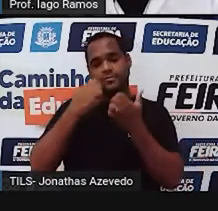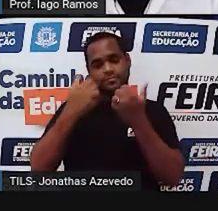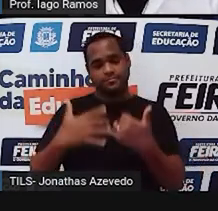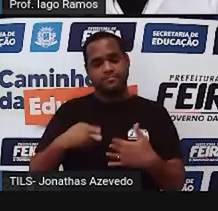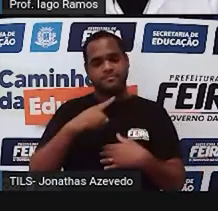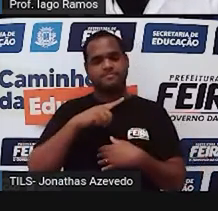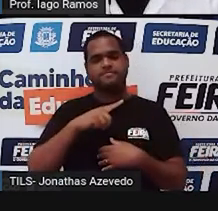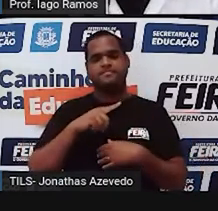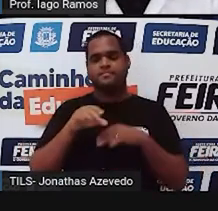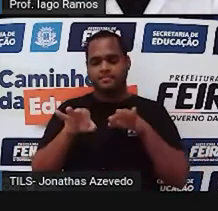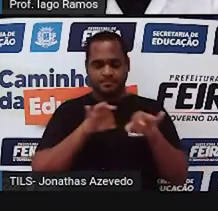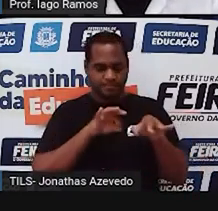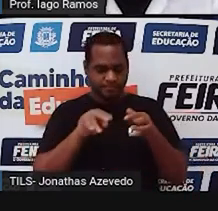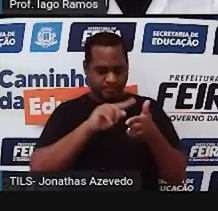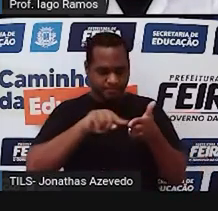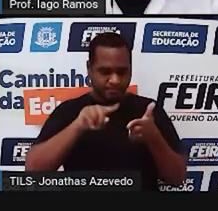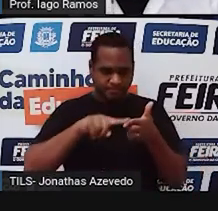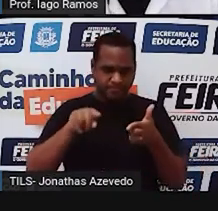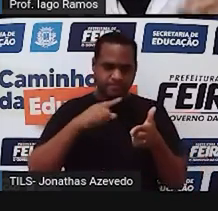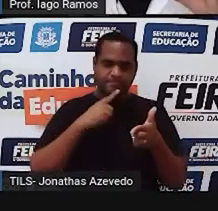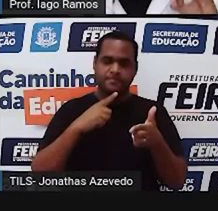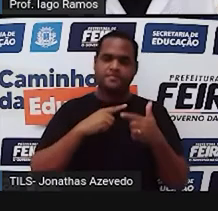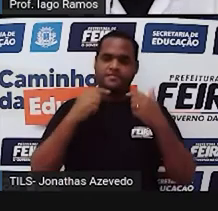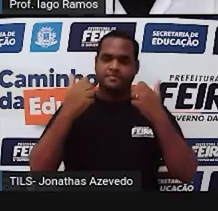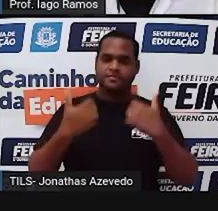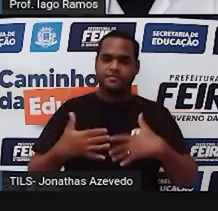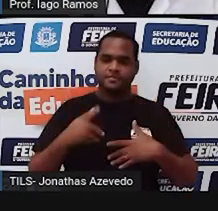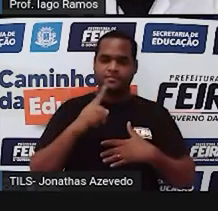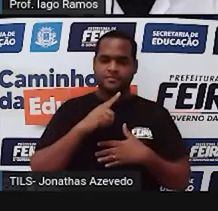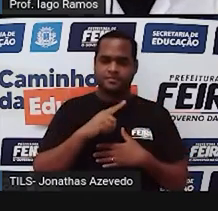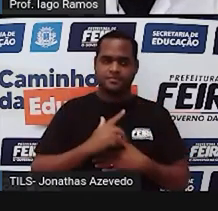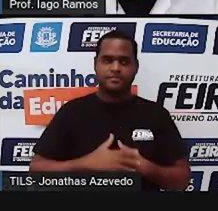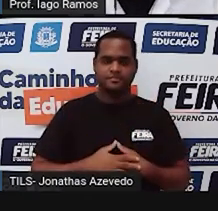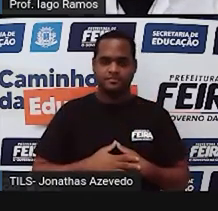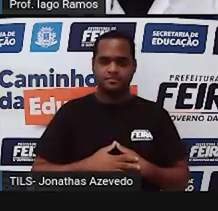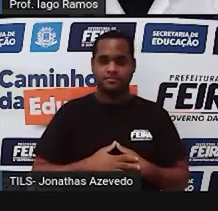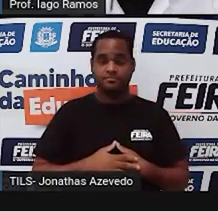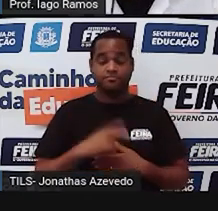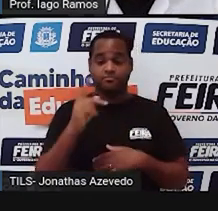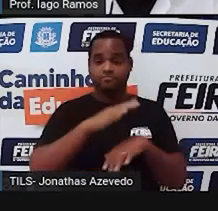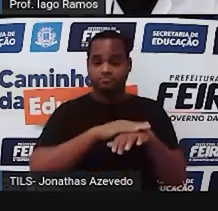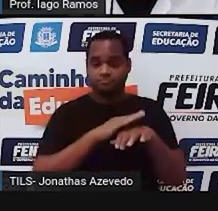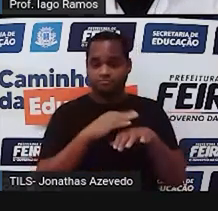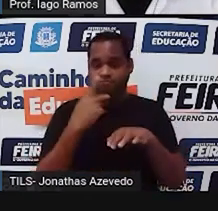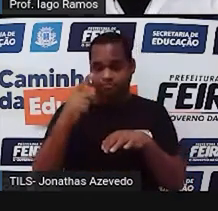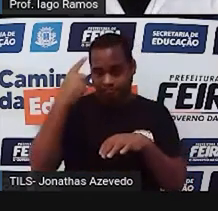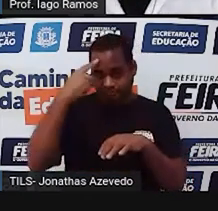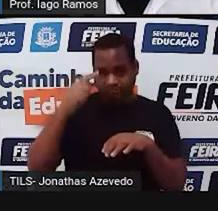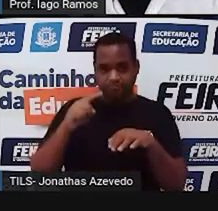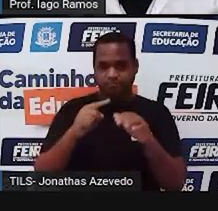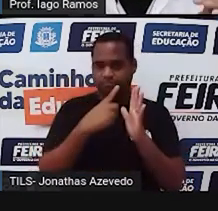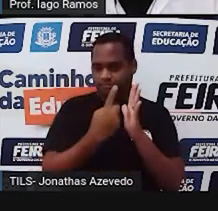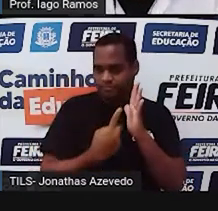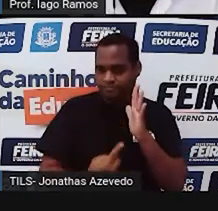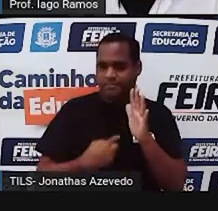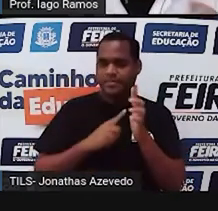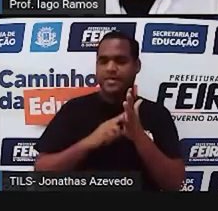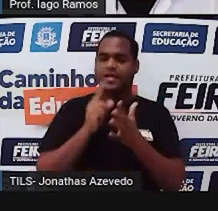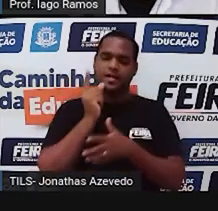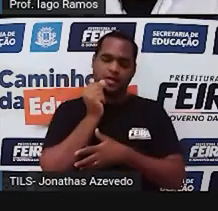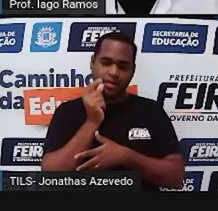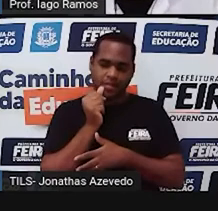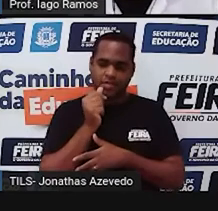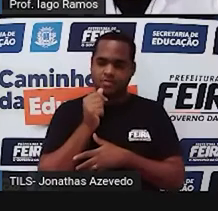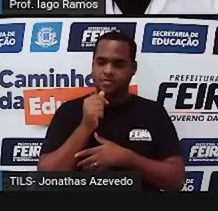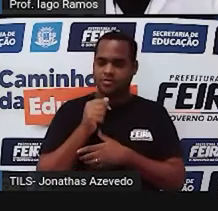A gente vai resolver um probleminha, tá? É por isso que eu vou precisar que você tenha em mãos agora o seu caderno, o seu lápis, a sua